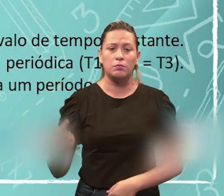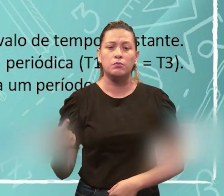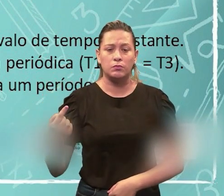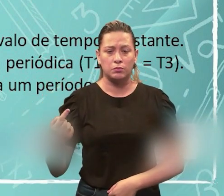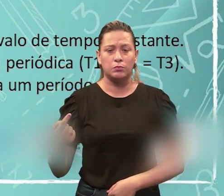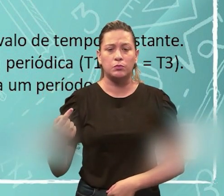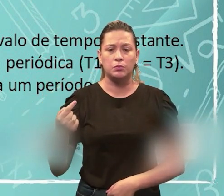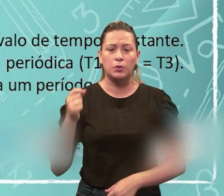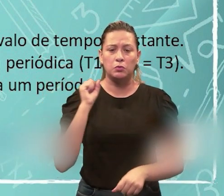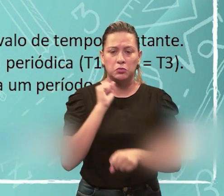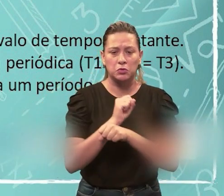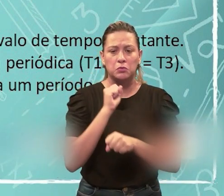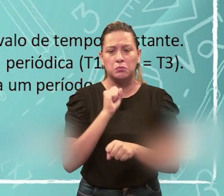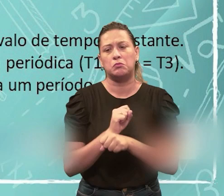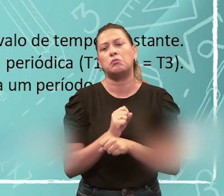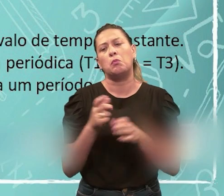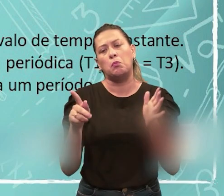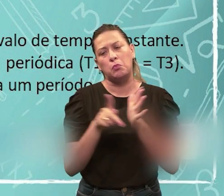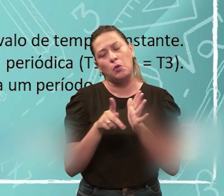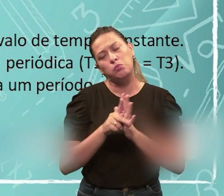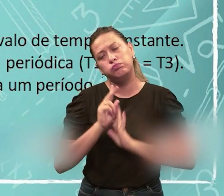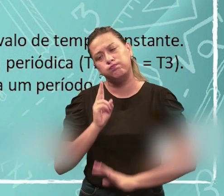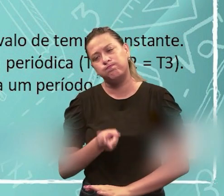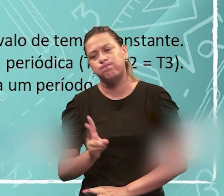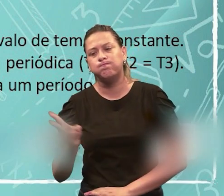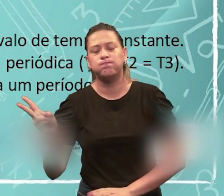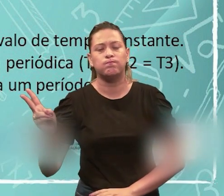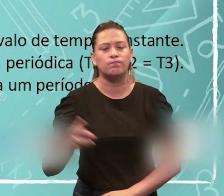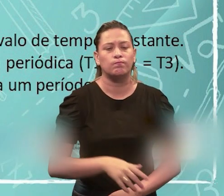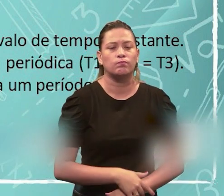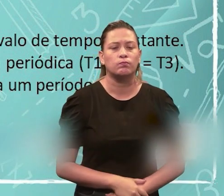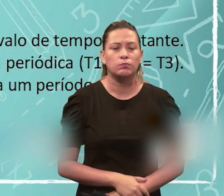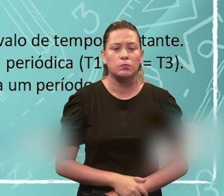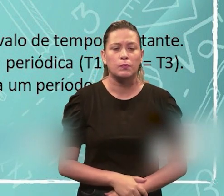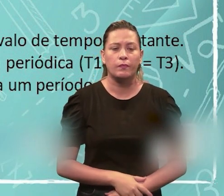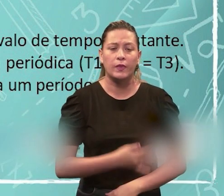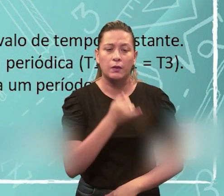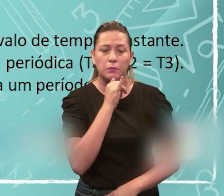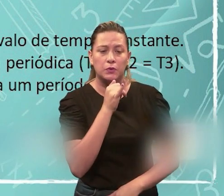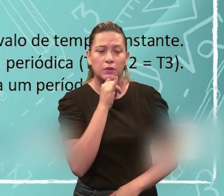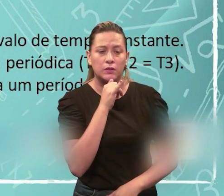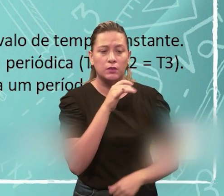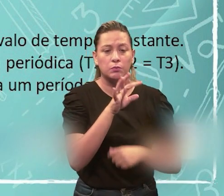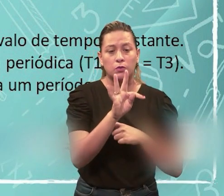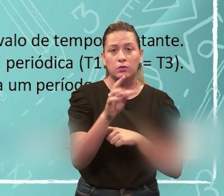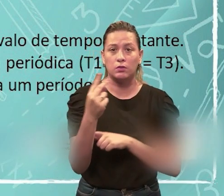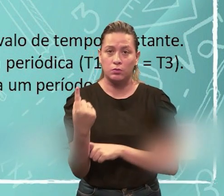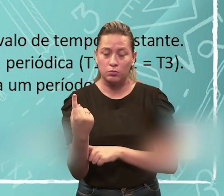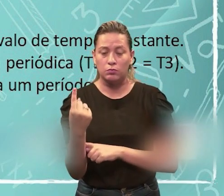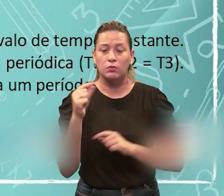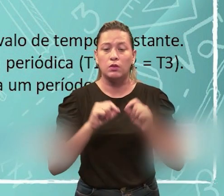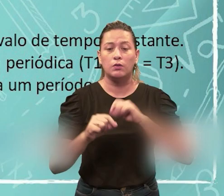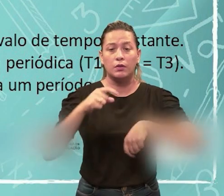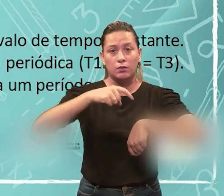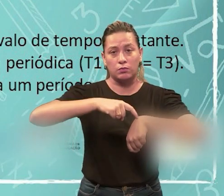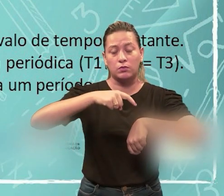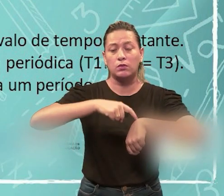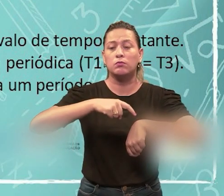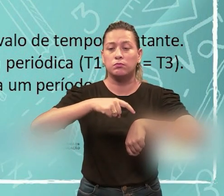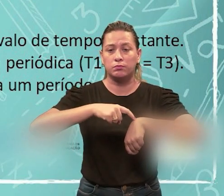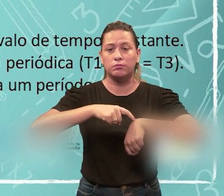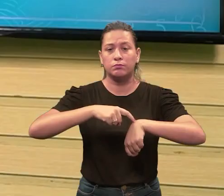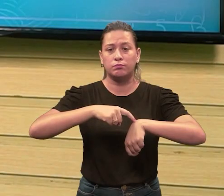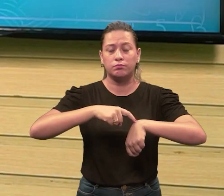intervalo constante, né, de período, então, por exemplo, aqui no T1, aqui é um tempo 1 que foi